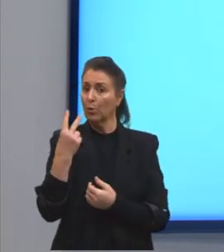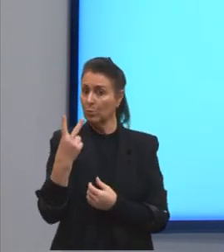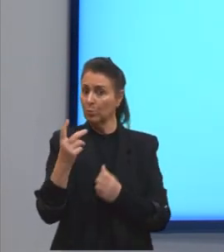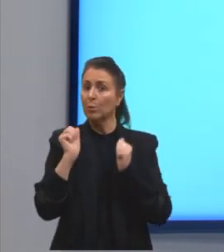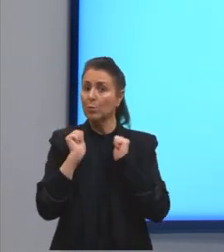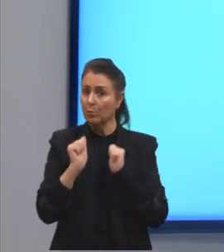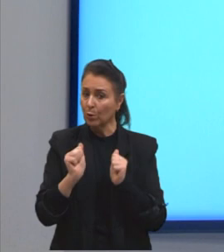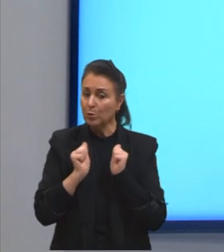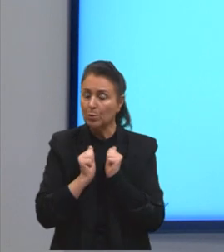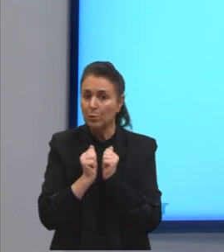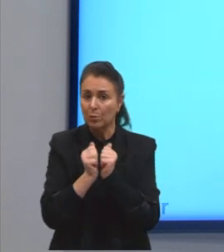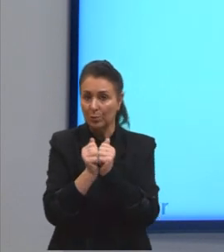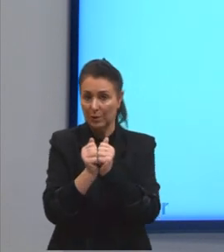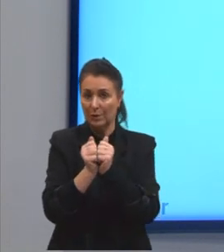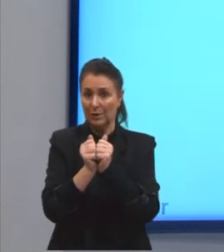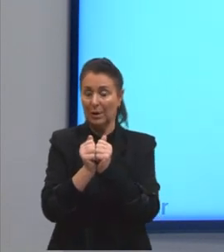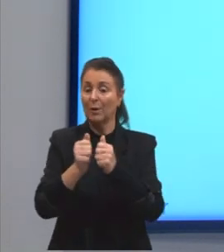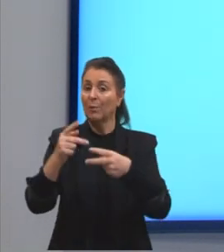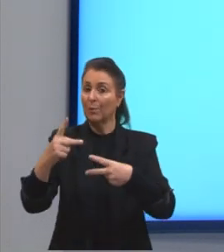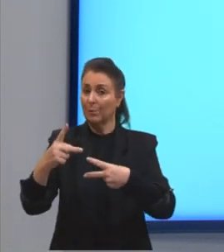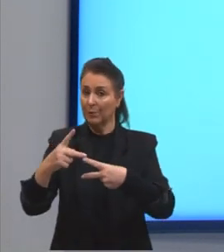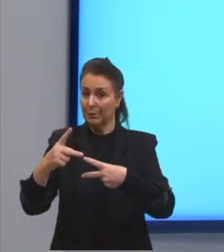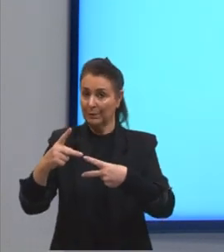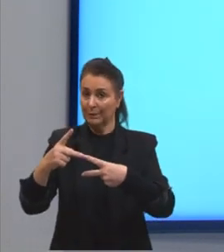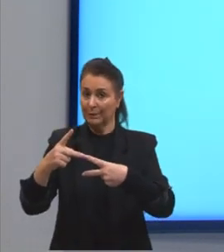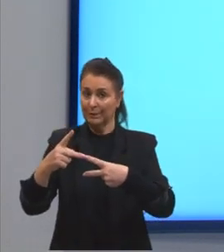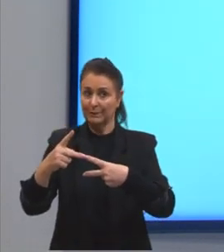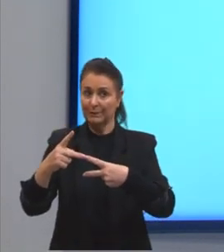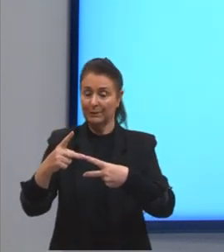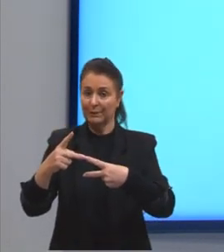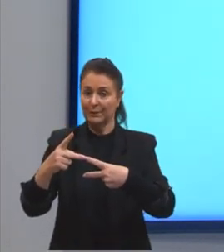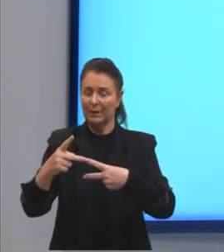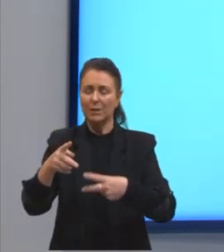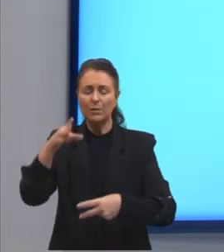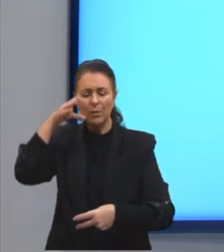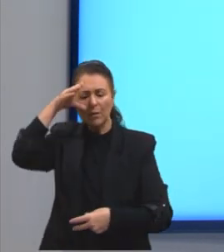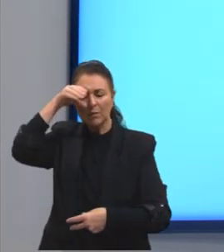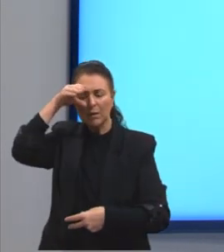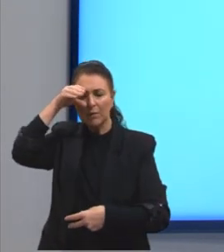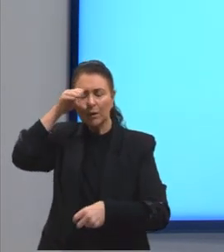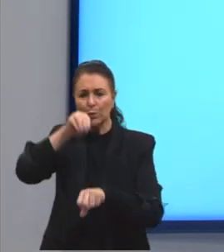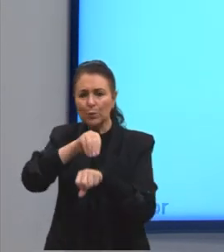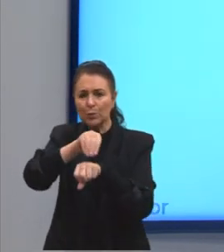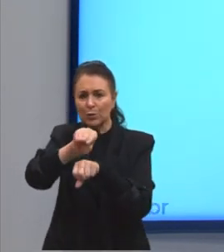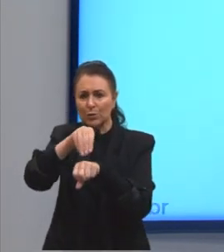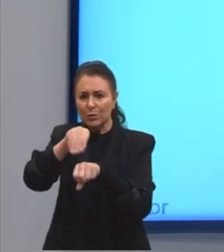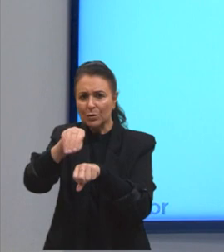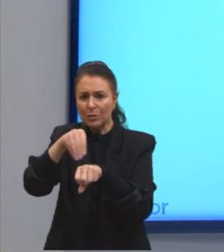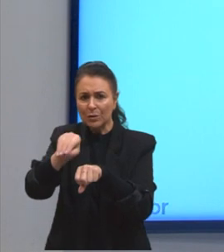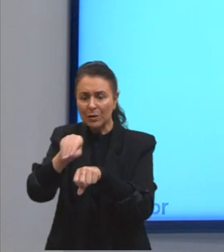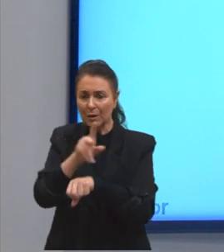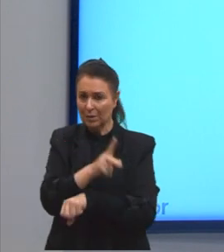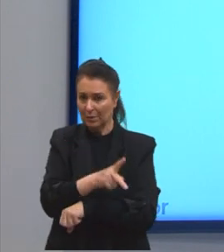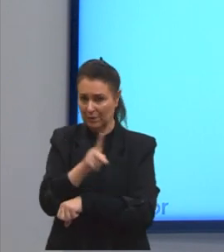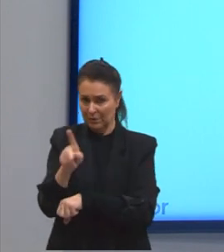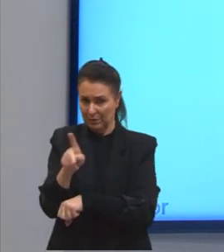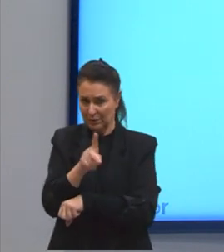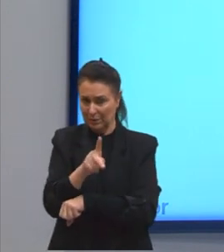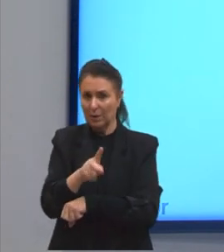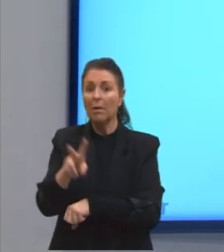acompanhados de preposição. E a gente vai observar algumas dicas para não confundir eles.